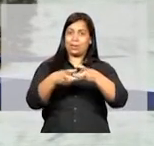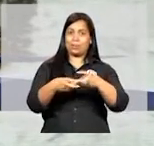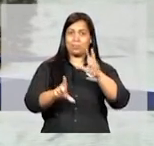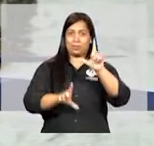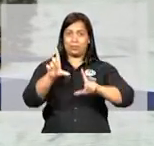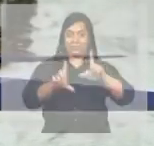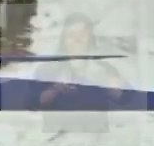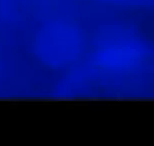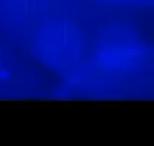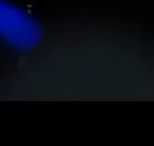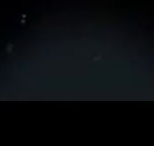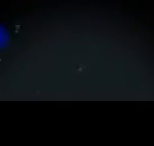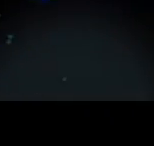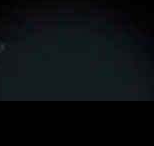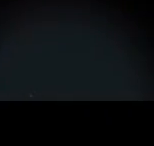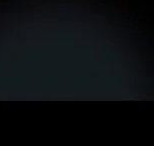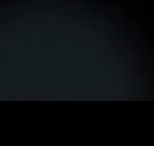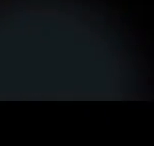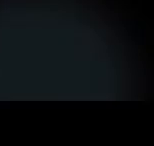horas da manhã.